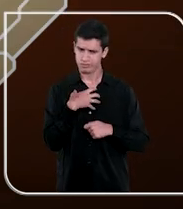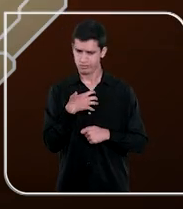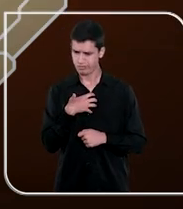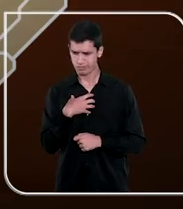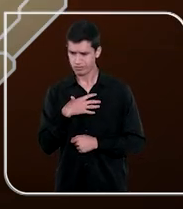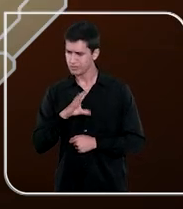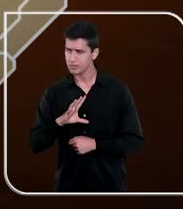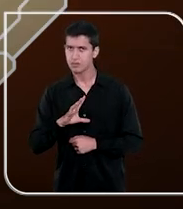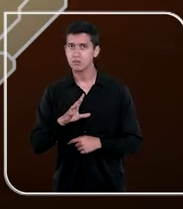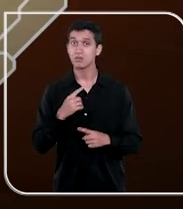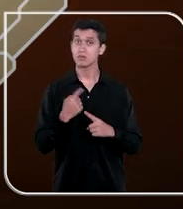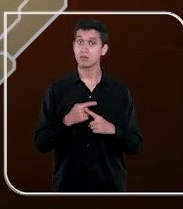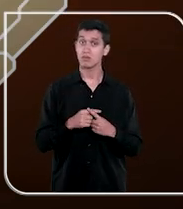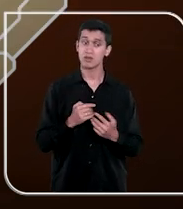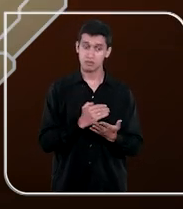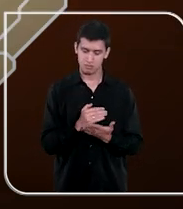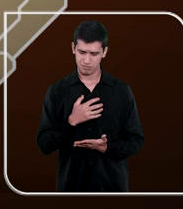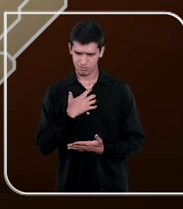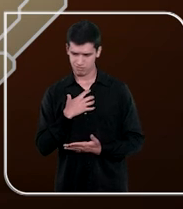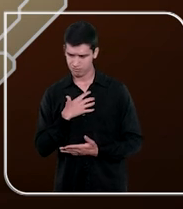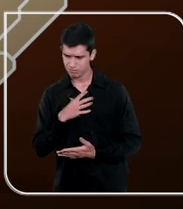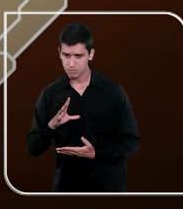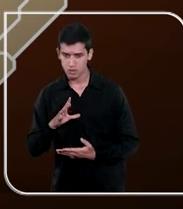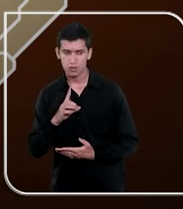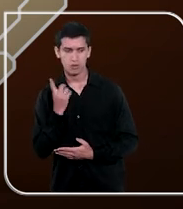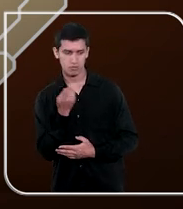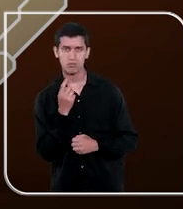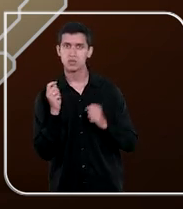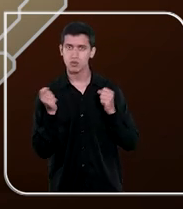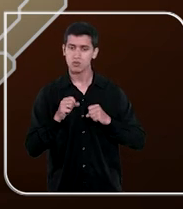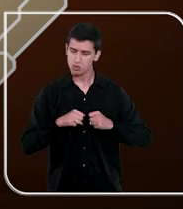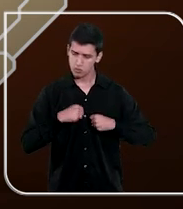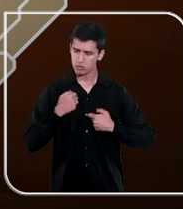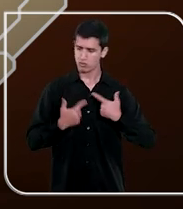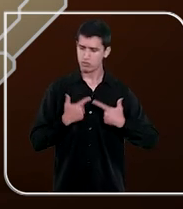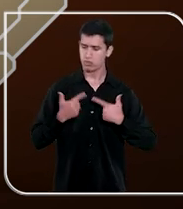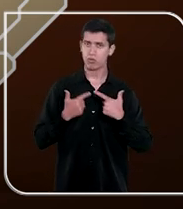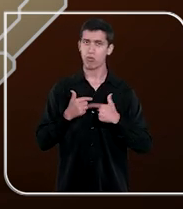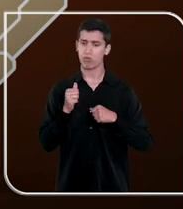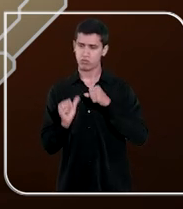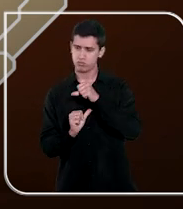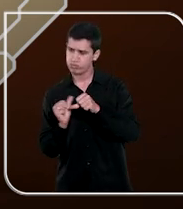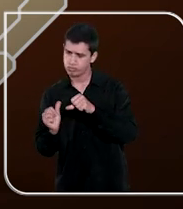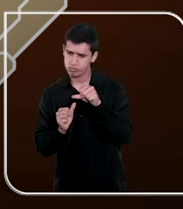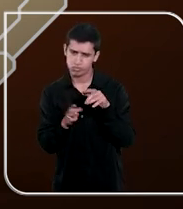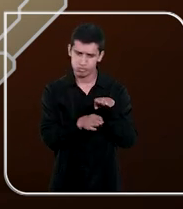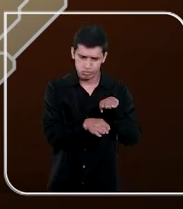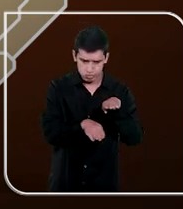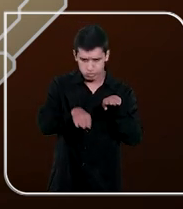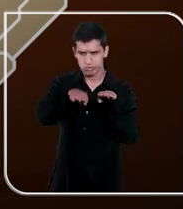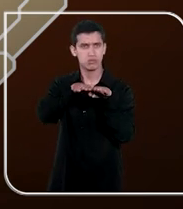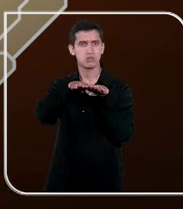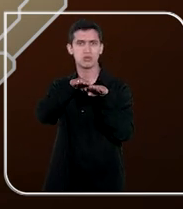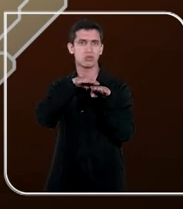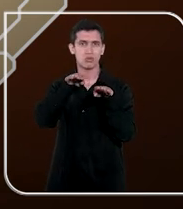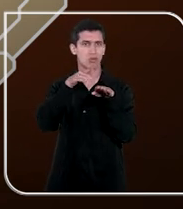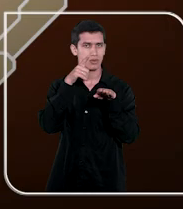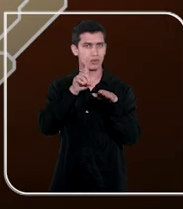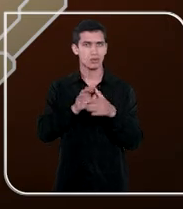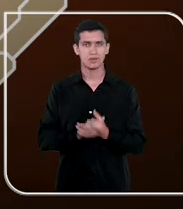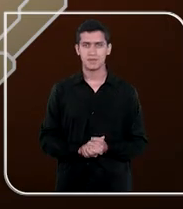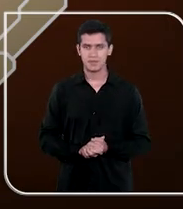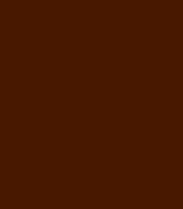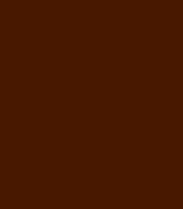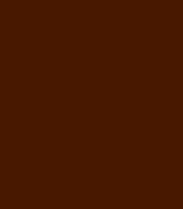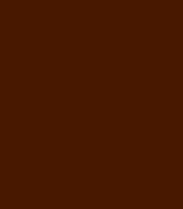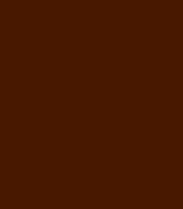gerar um certo constrangimento institucional para que, a partir desse constrangimento, a gente possa atuar para modificar as estruturas que nos levam